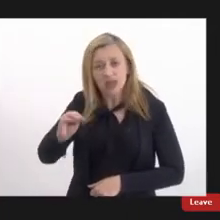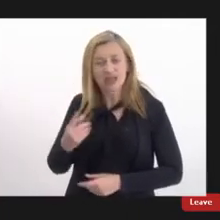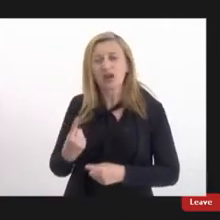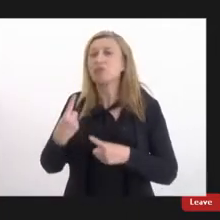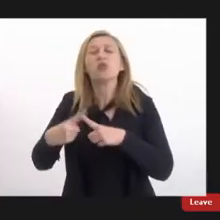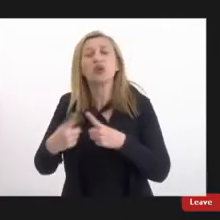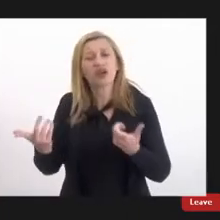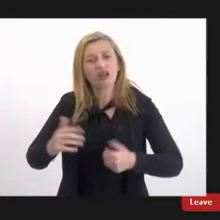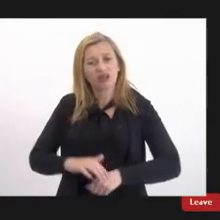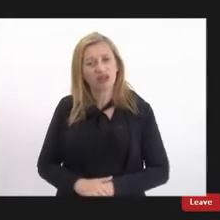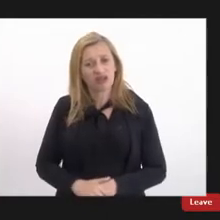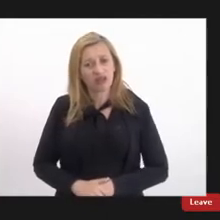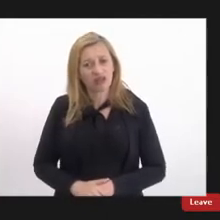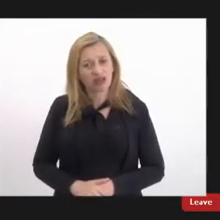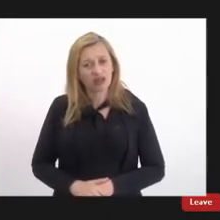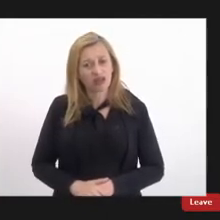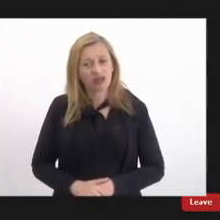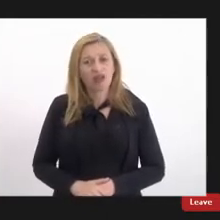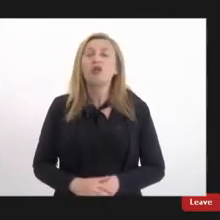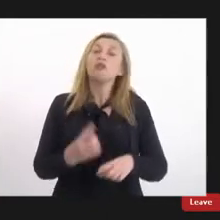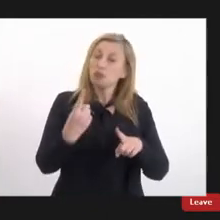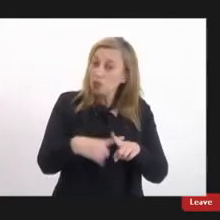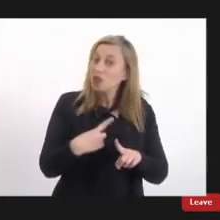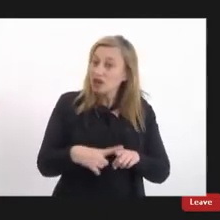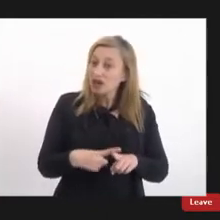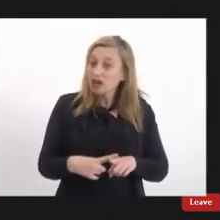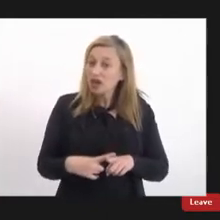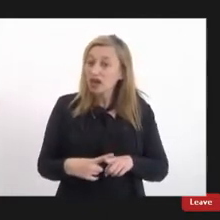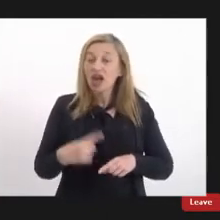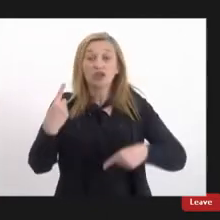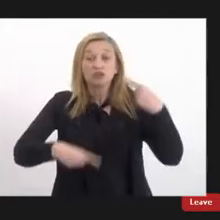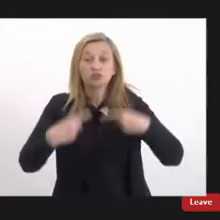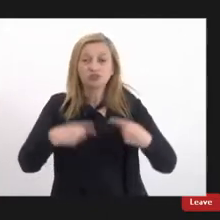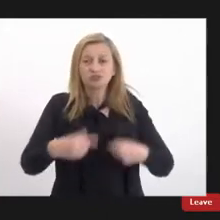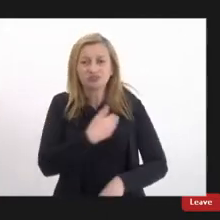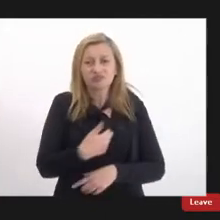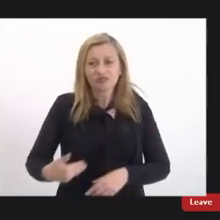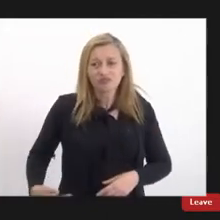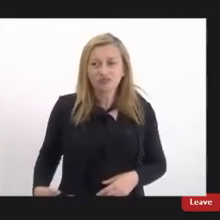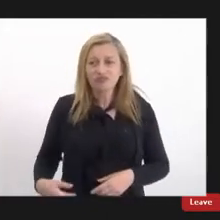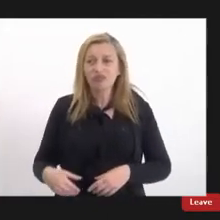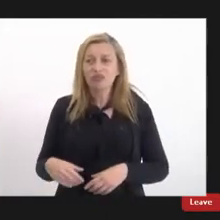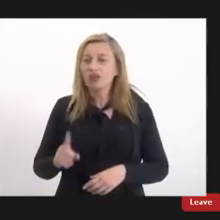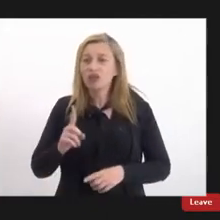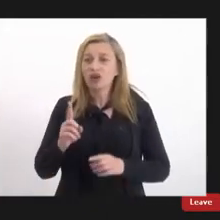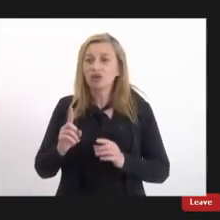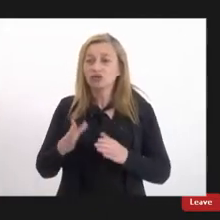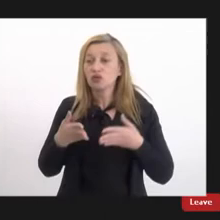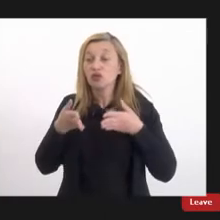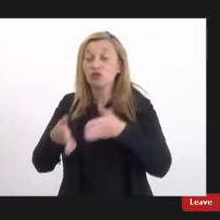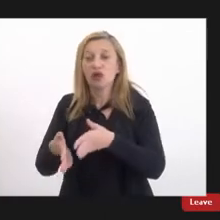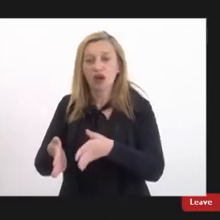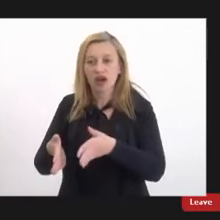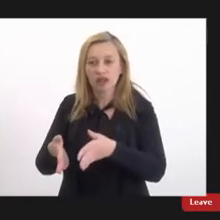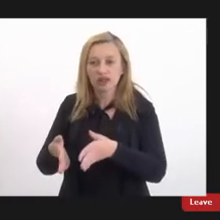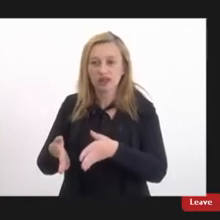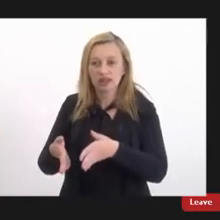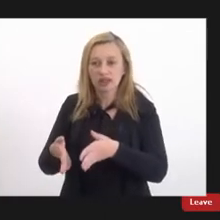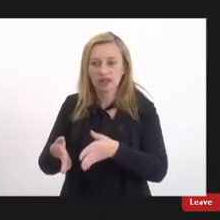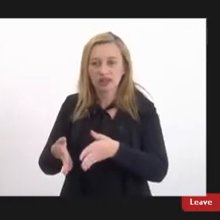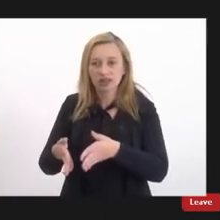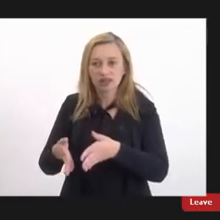que que incomoda tanto e por que que as políticas públicas não são voltadas para